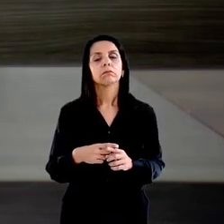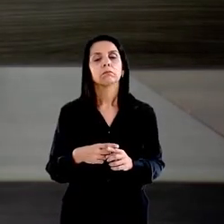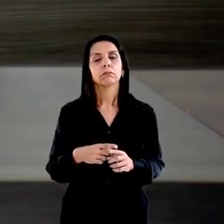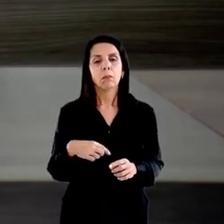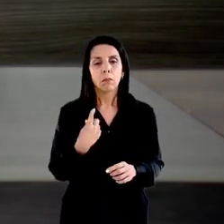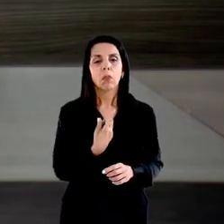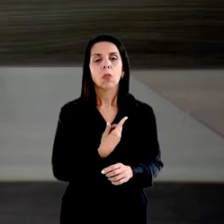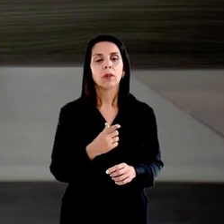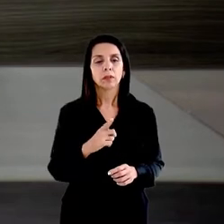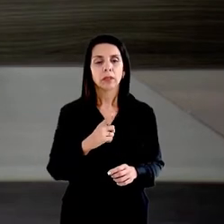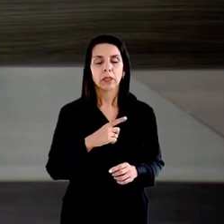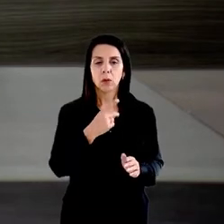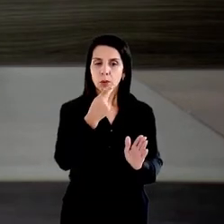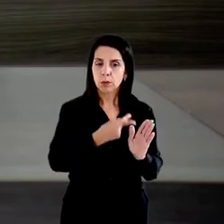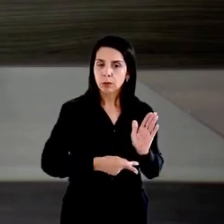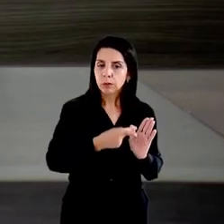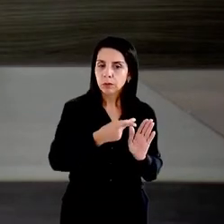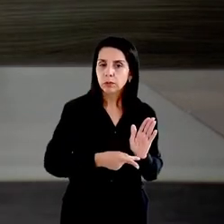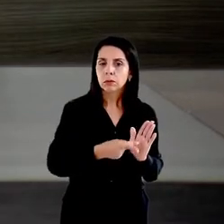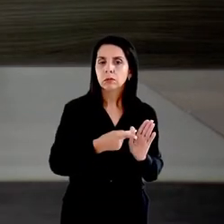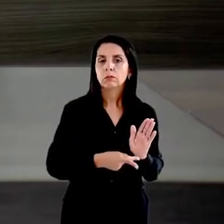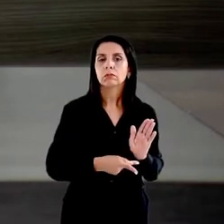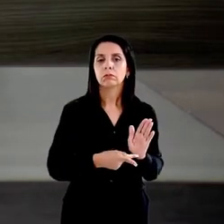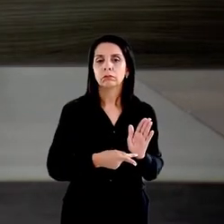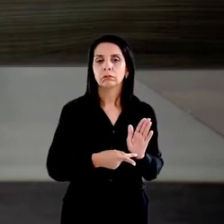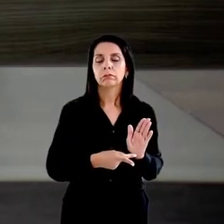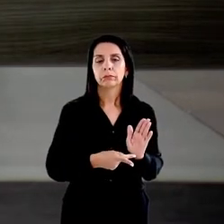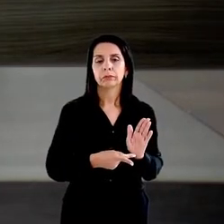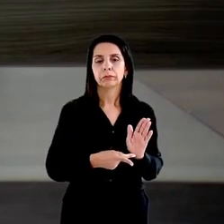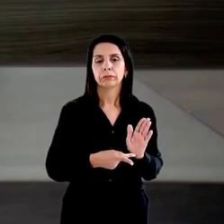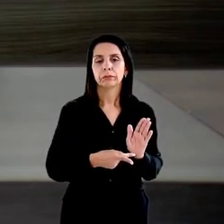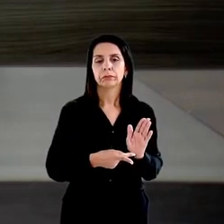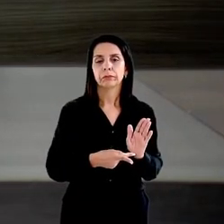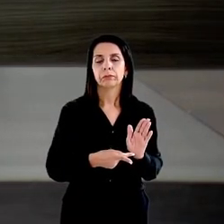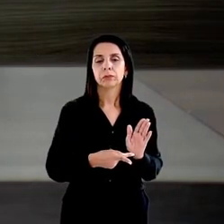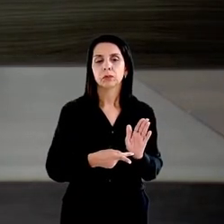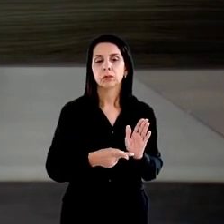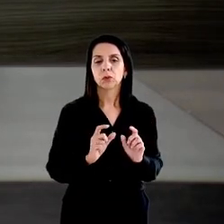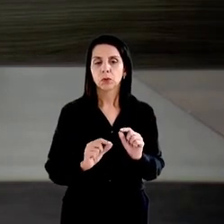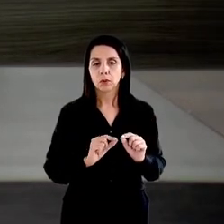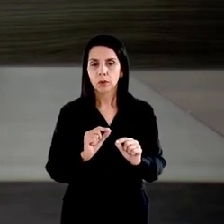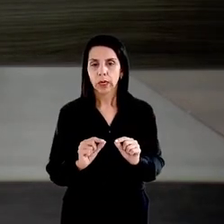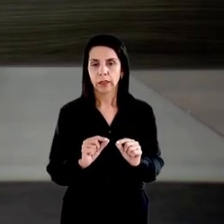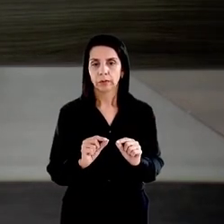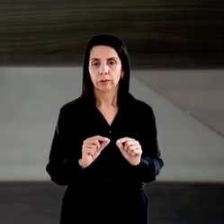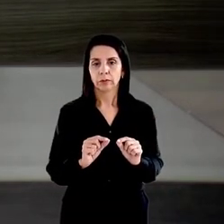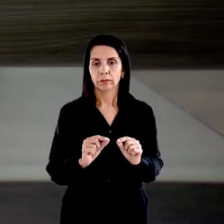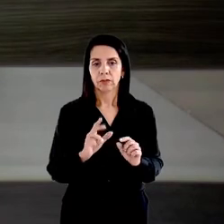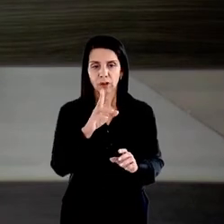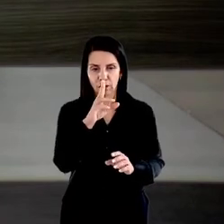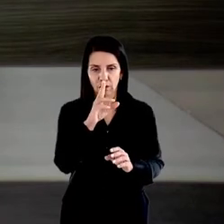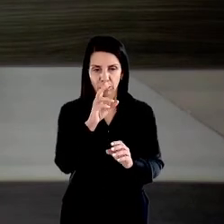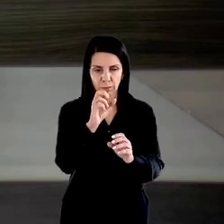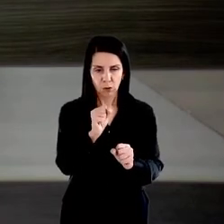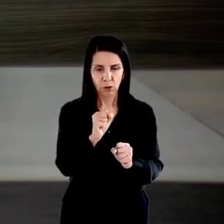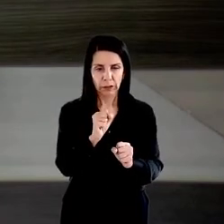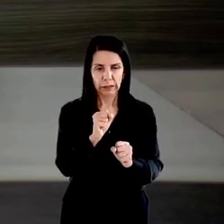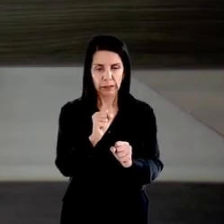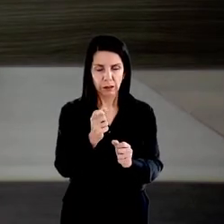lógica do planejamento estratégico, de fortalecimento do controle social,